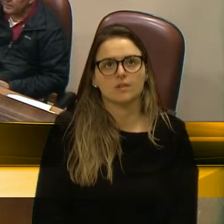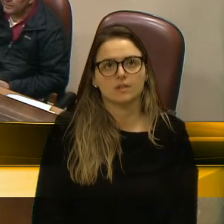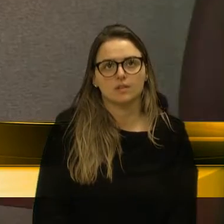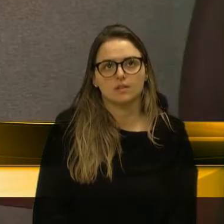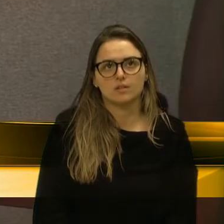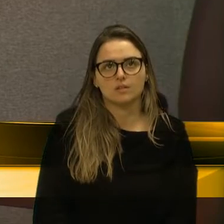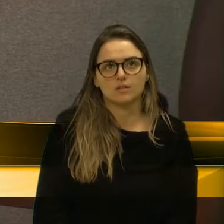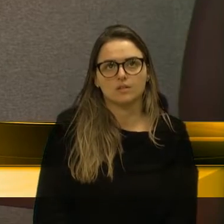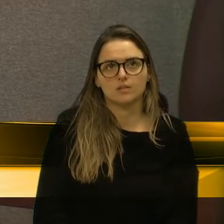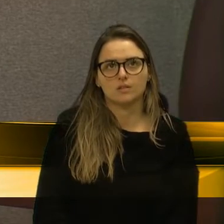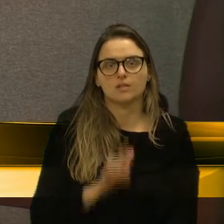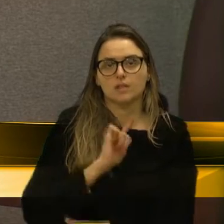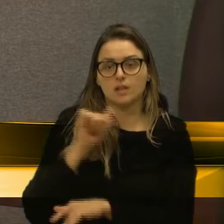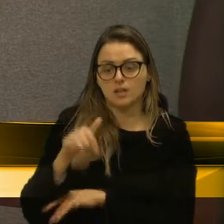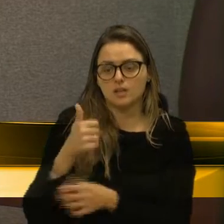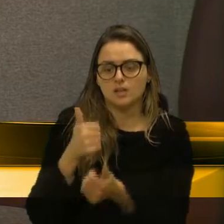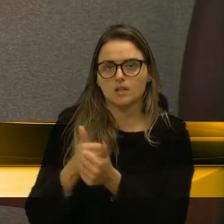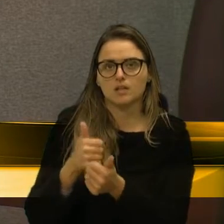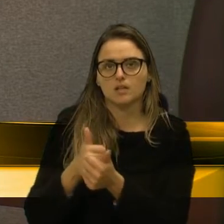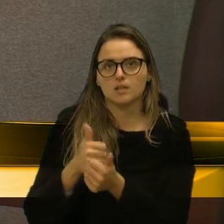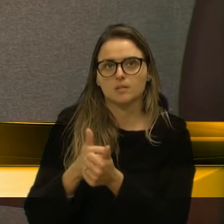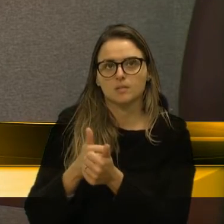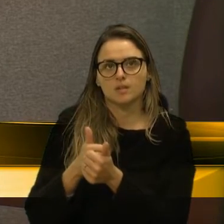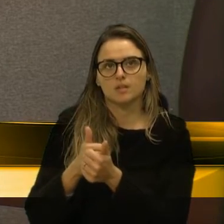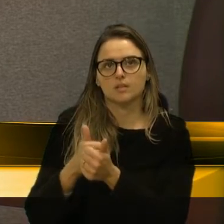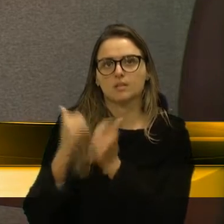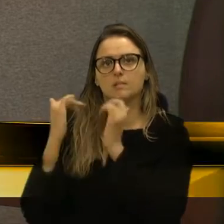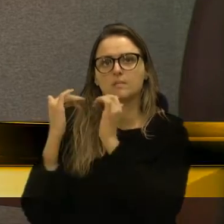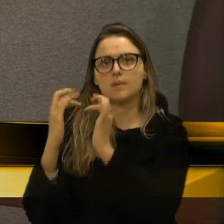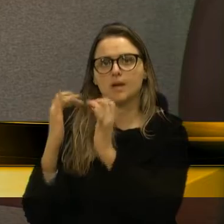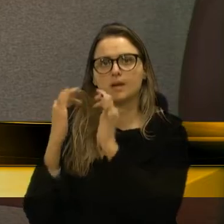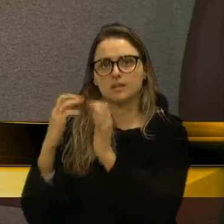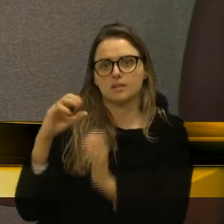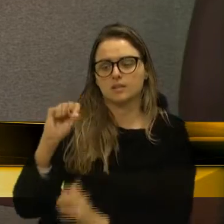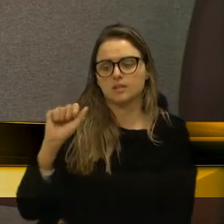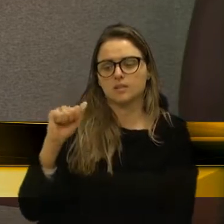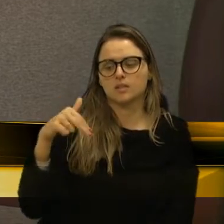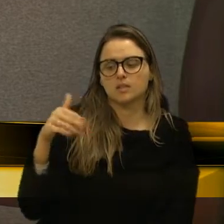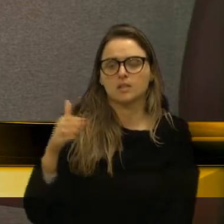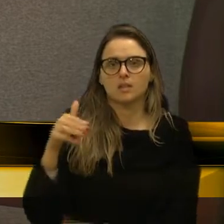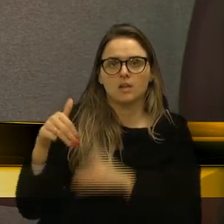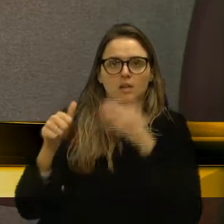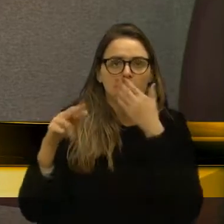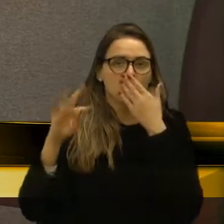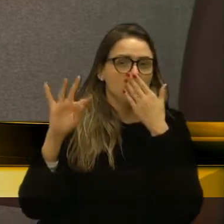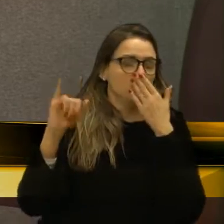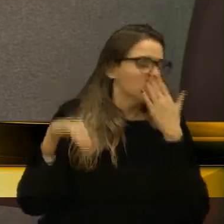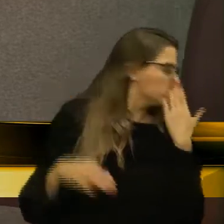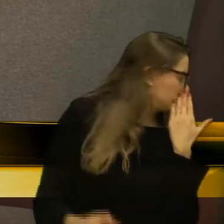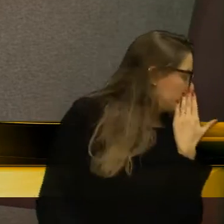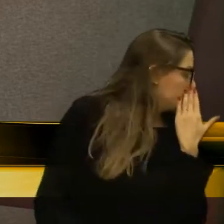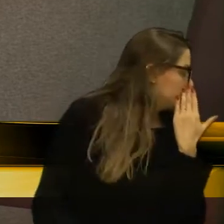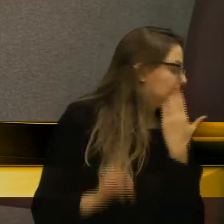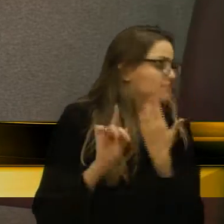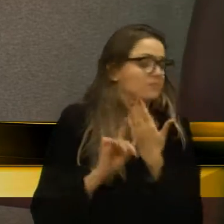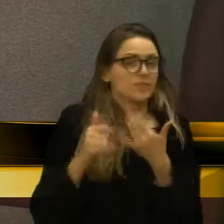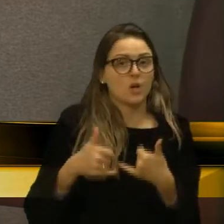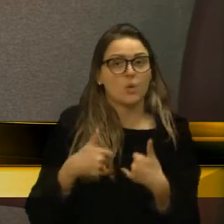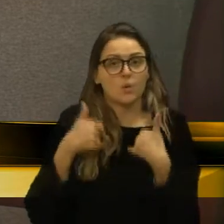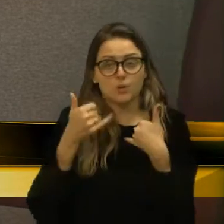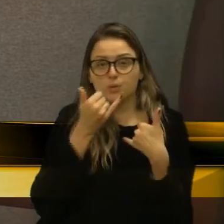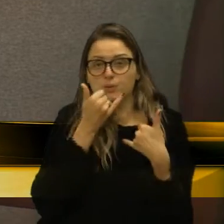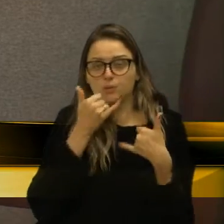aqui perto, Máquina São Martim. Máquina São Martim, que é um orgulho para a Caxia do Sul, uma empresa de